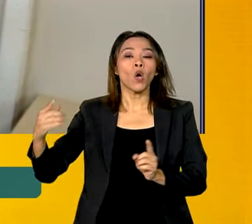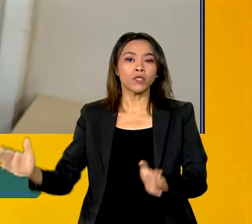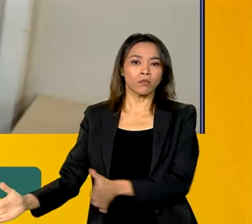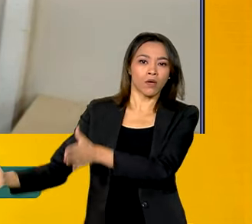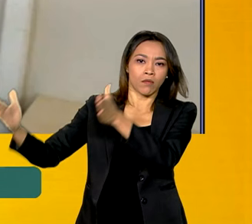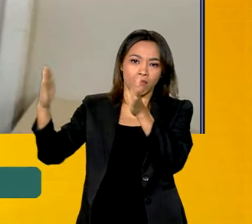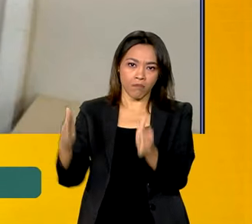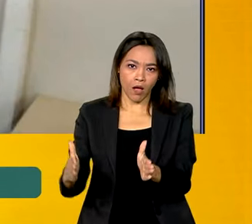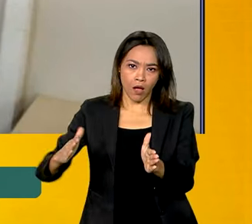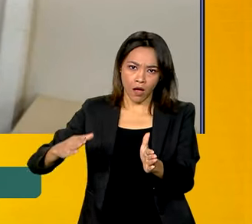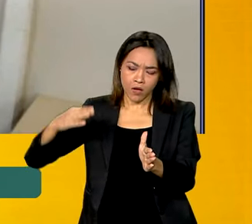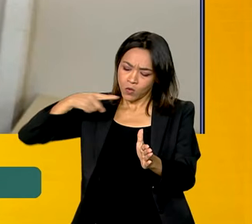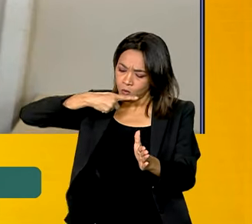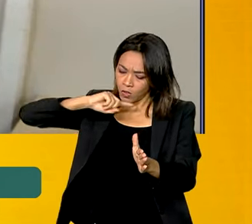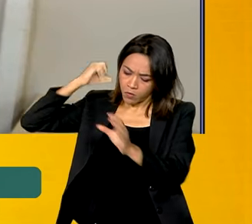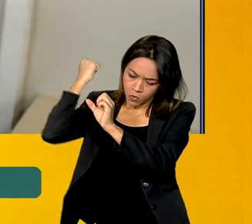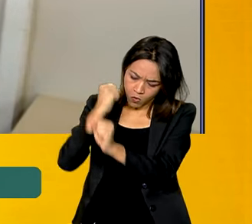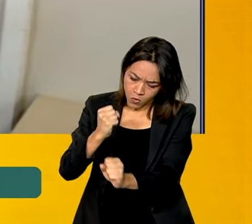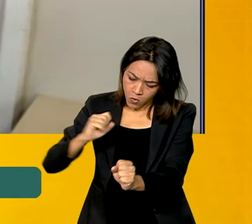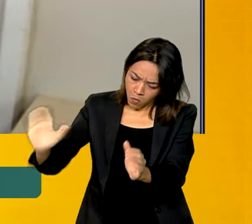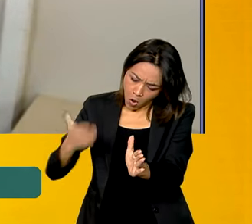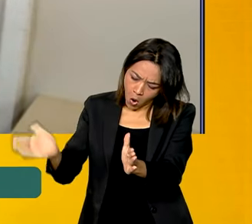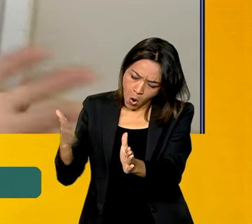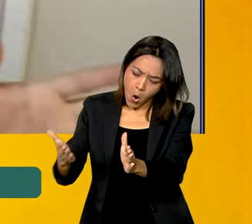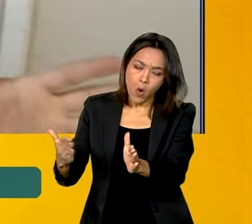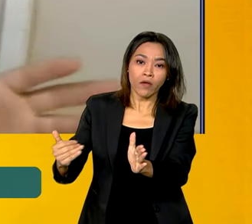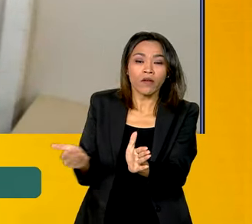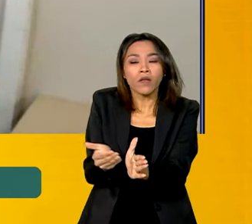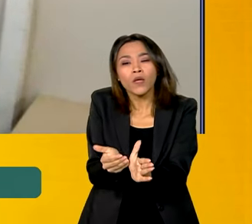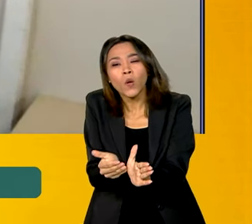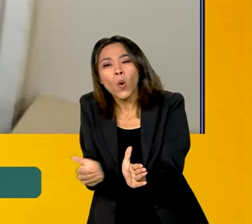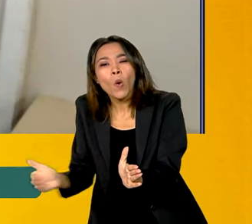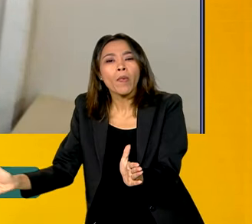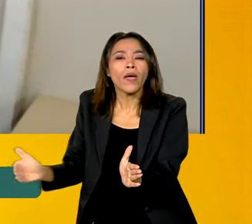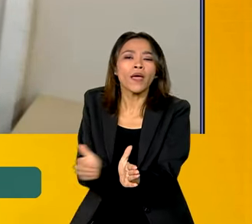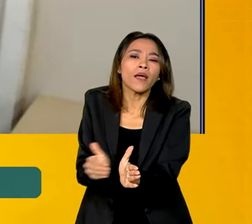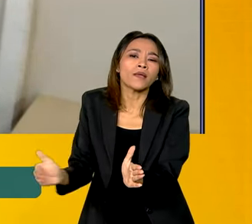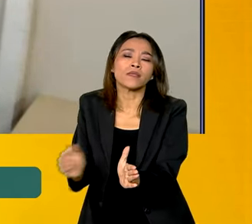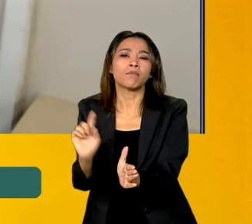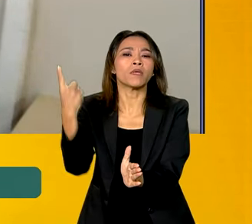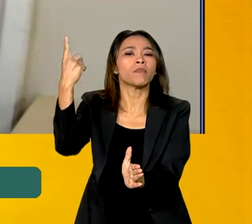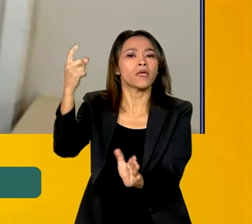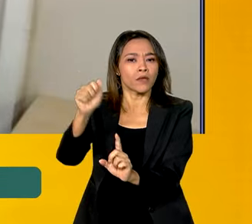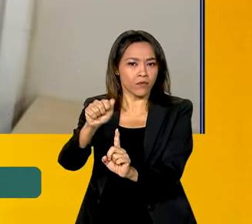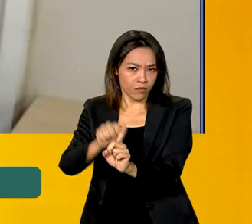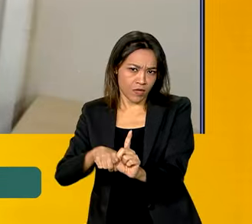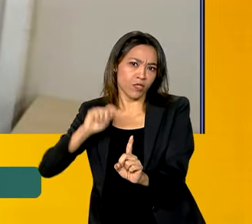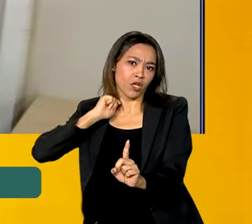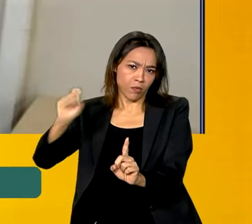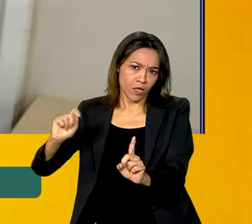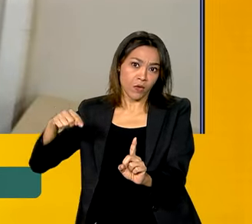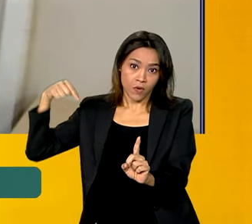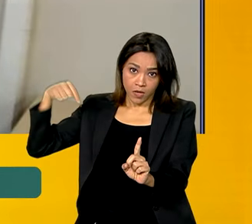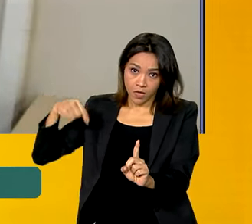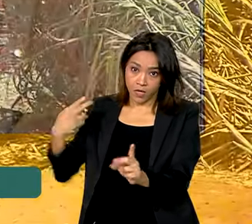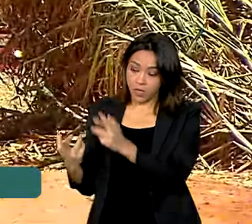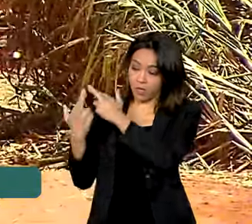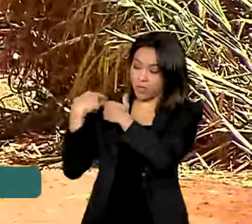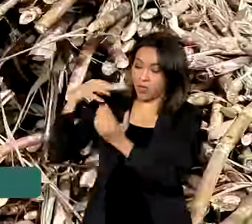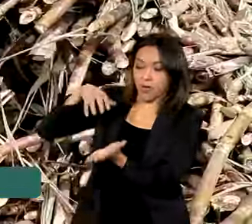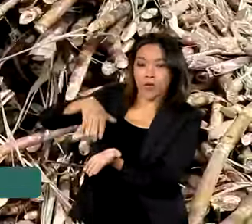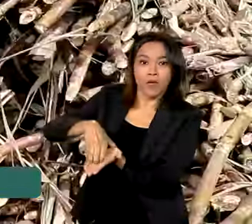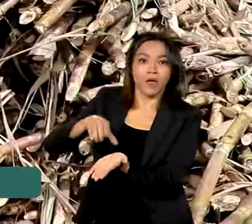próximo ciclo, que inicia-se a partir de 1º de abril, e a Conab vai divulgar os resultados a partir